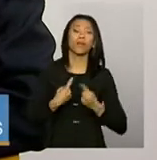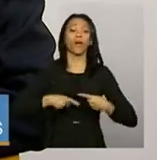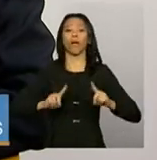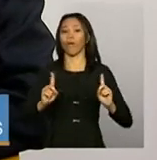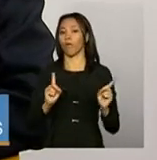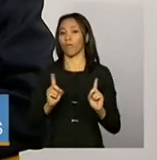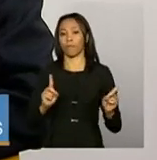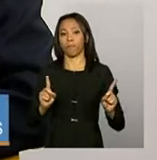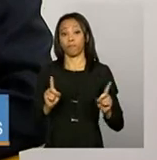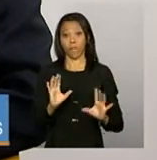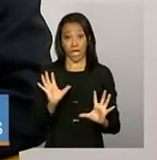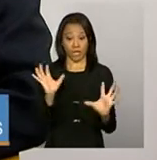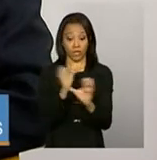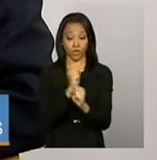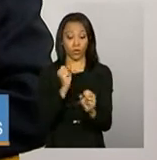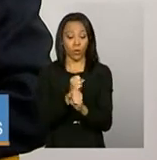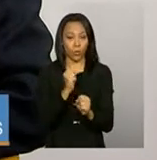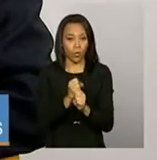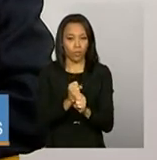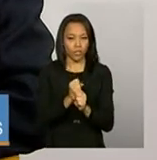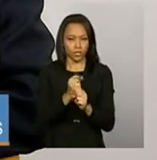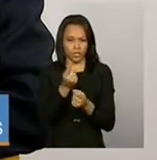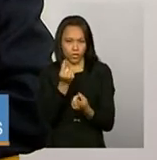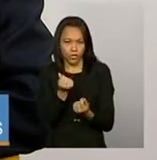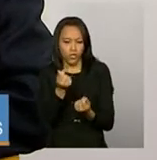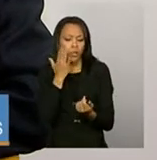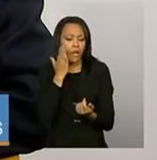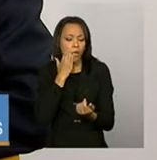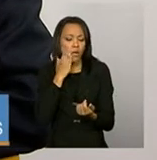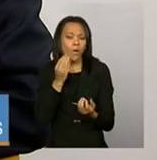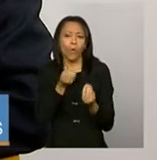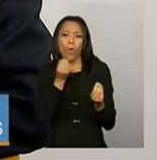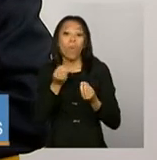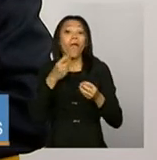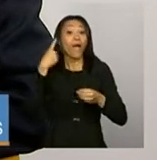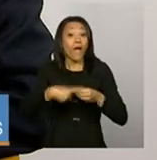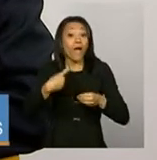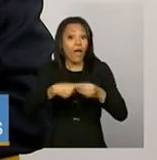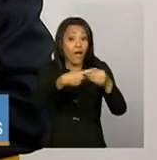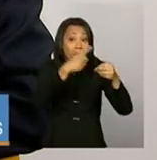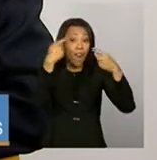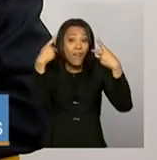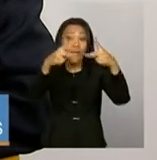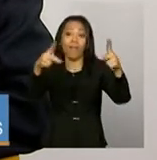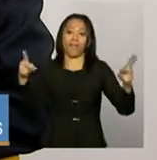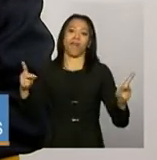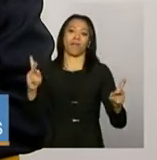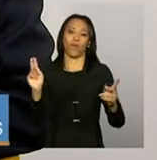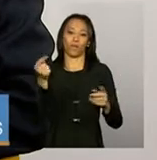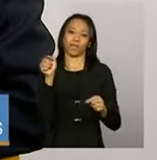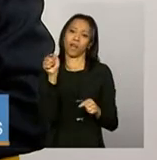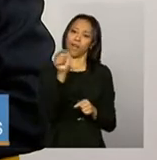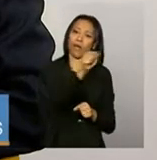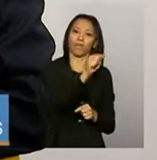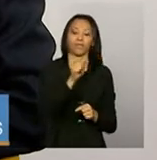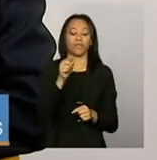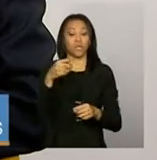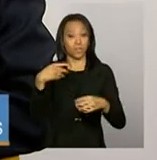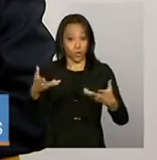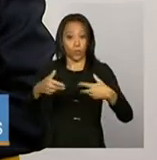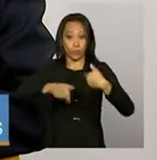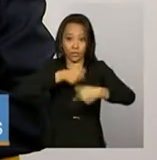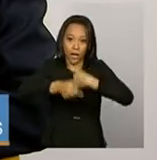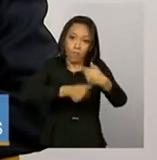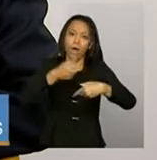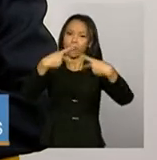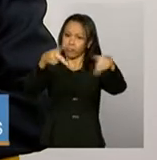conta, na realidade, ela acontece lá no âmbito do município. É lá que acontece. A execução é feita